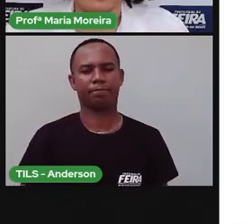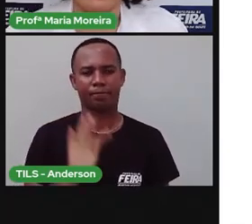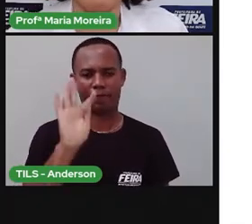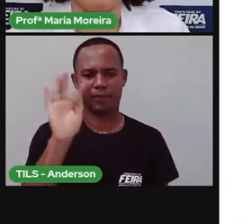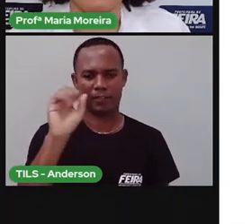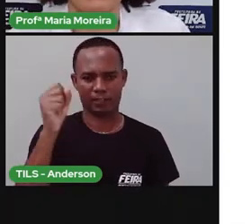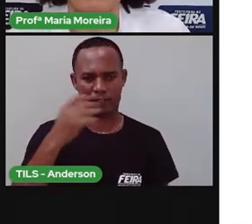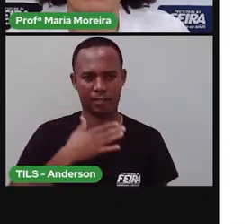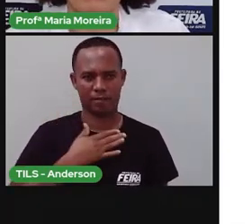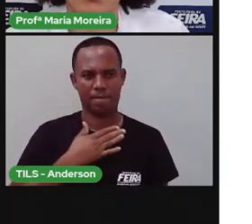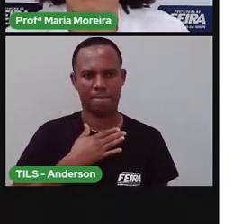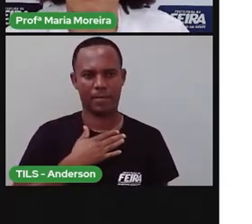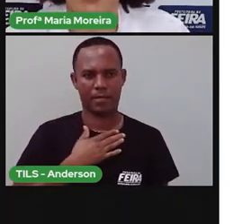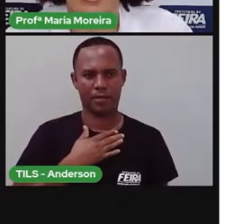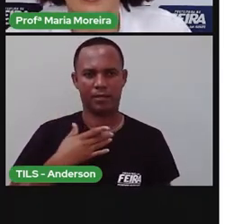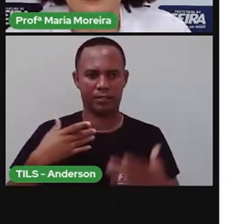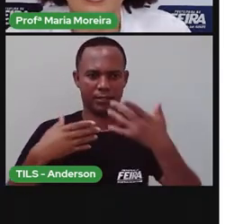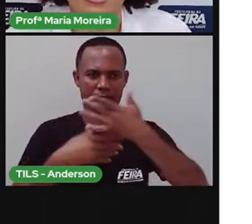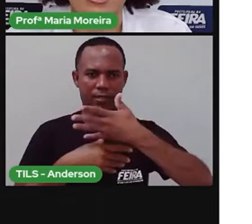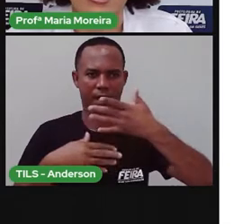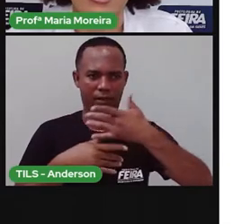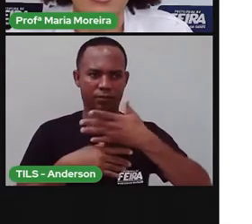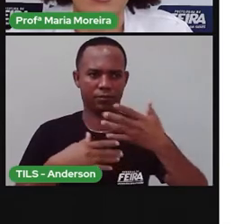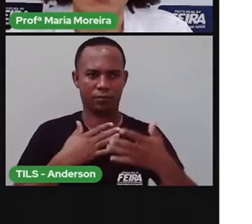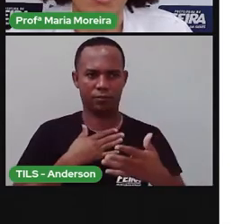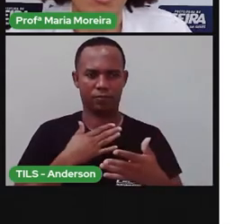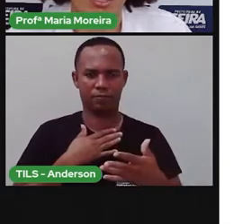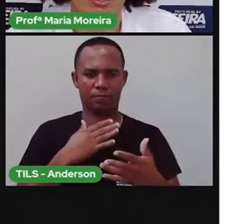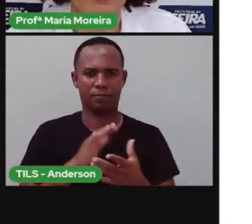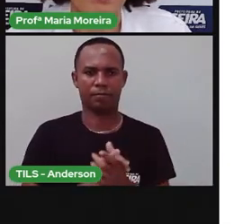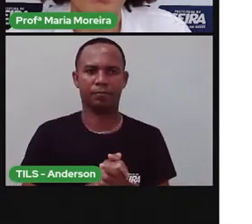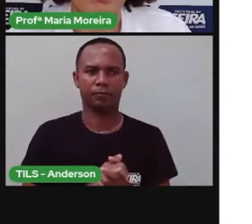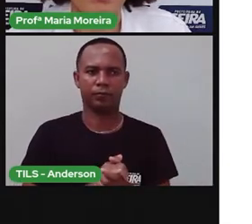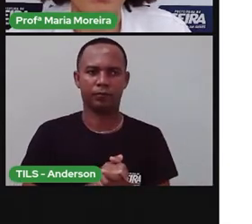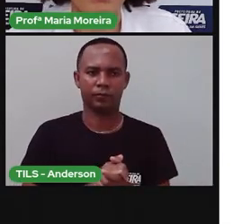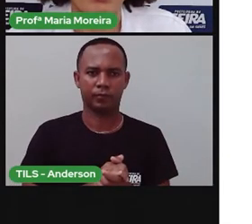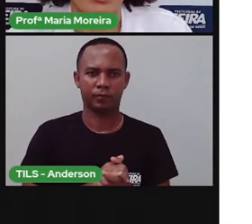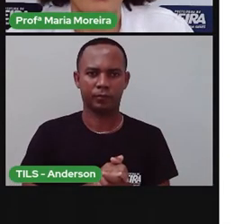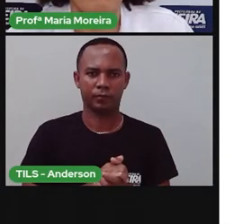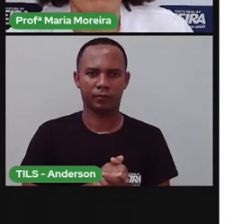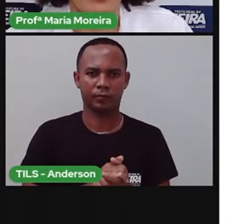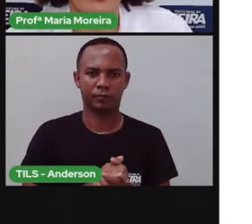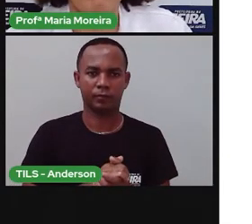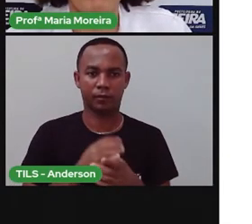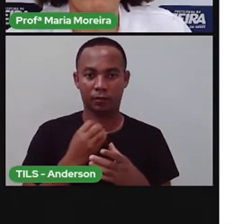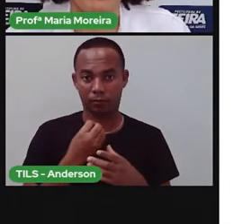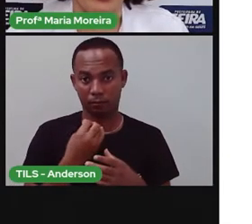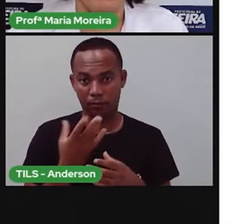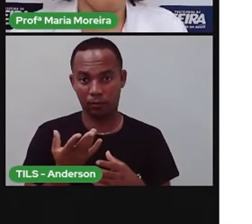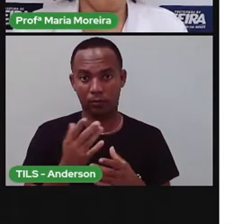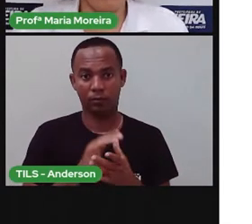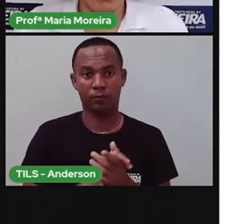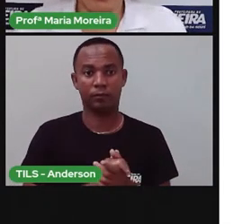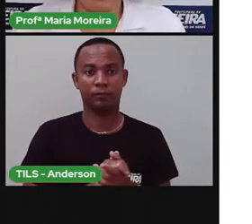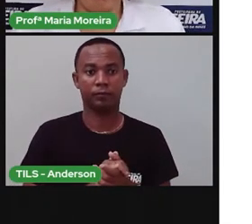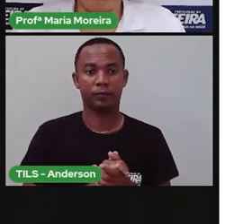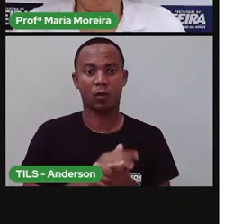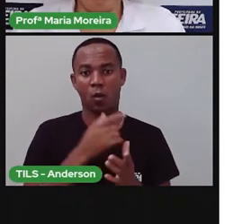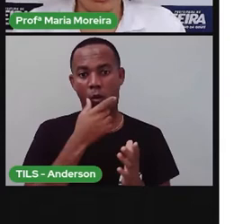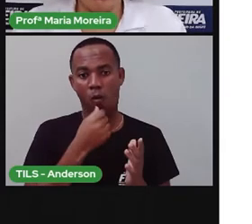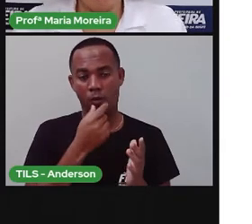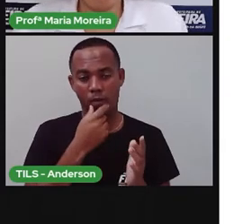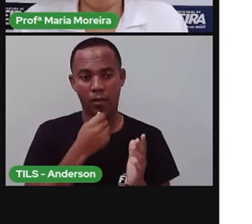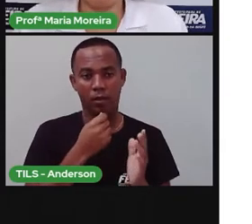de Santana também. Então, somos o quê? Feirenses. Vamos lá. Bom, ele foi o quê? Poeta.